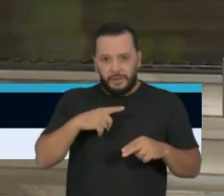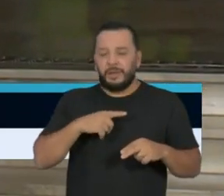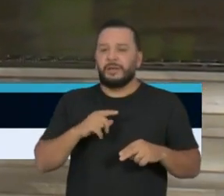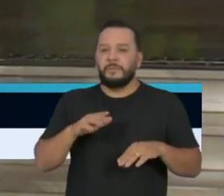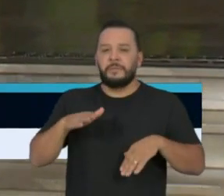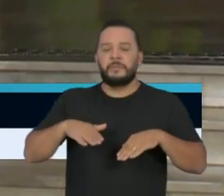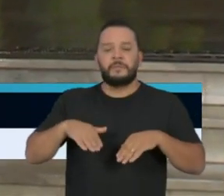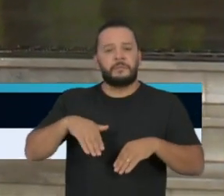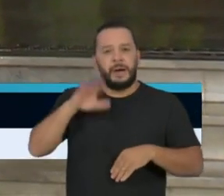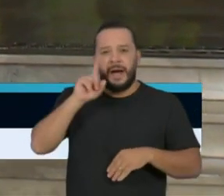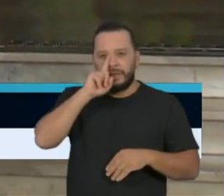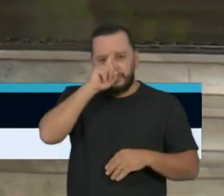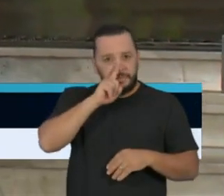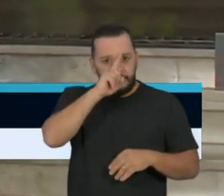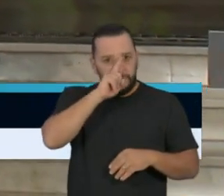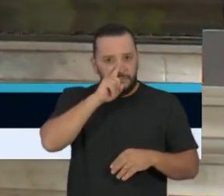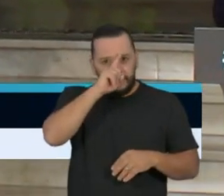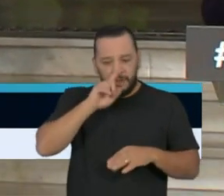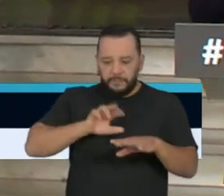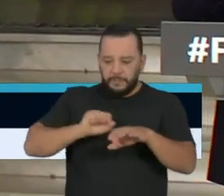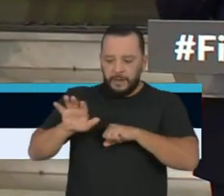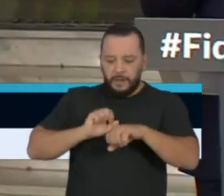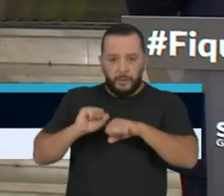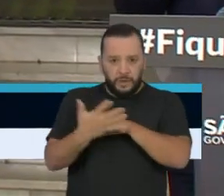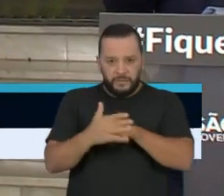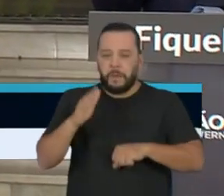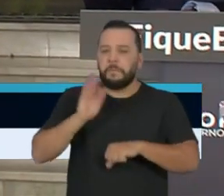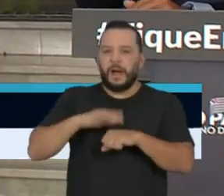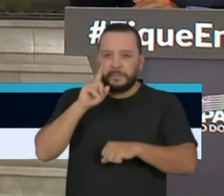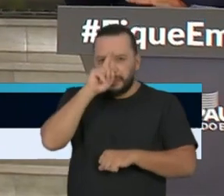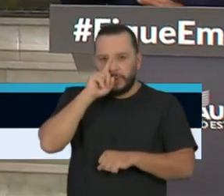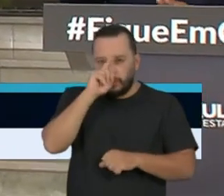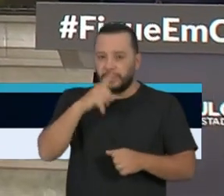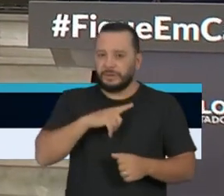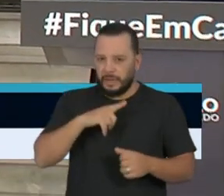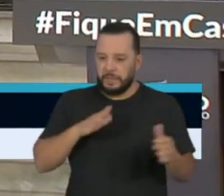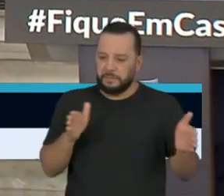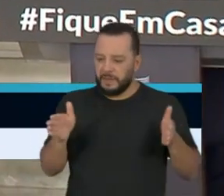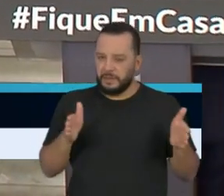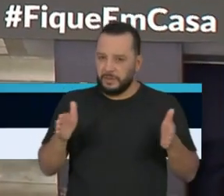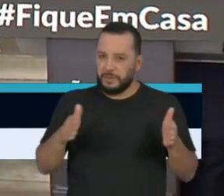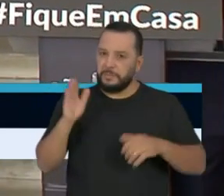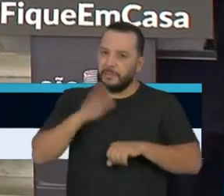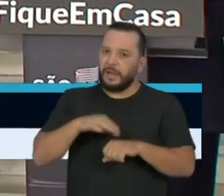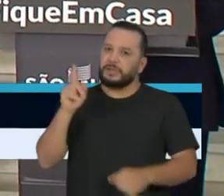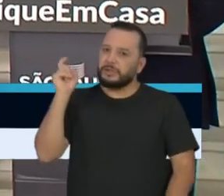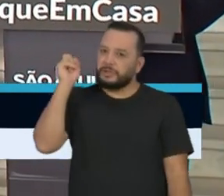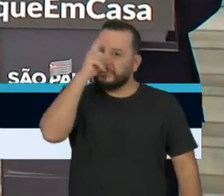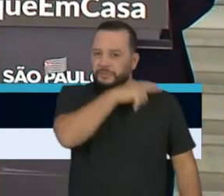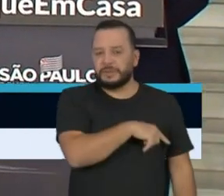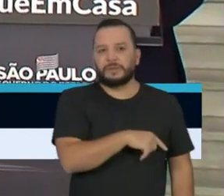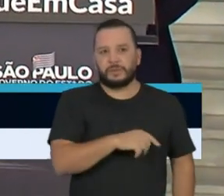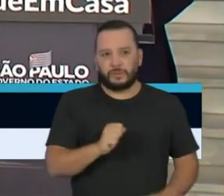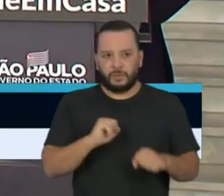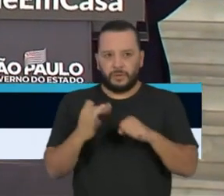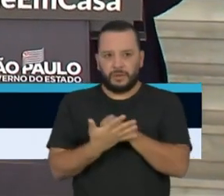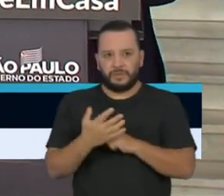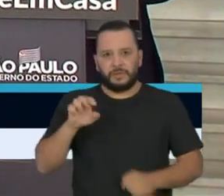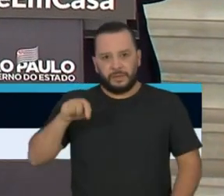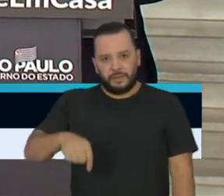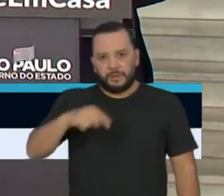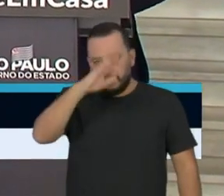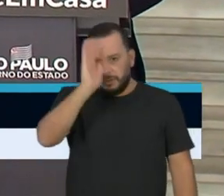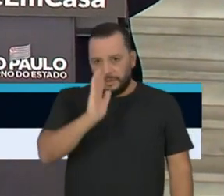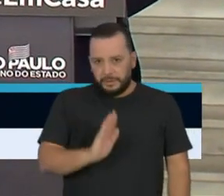é do ministro Mandetta e ele está correto, ao afirmar que será o período mais difícil do coronavírus aqui no